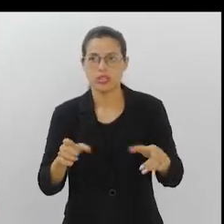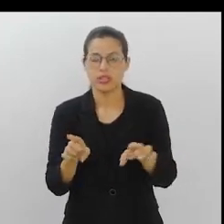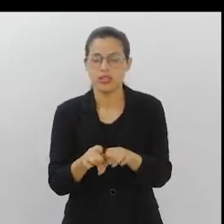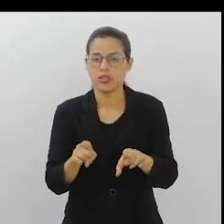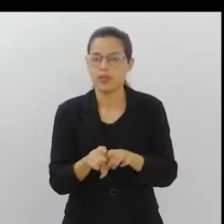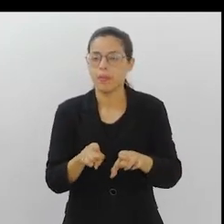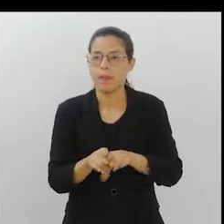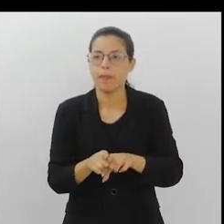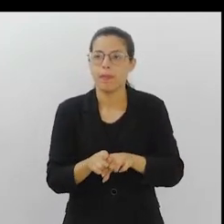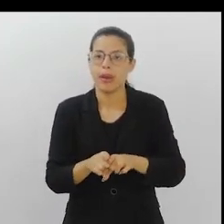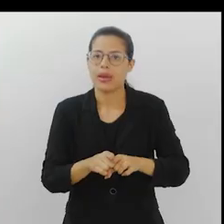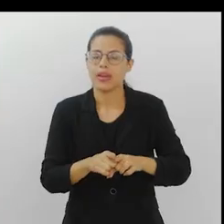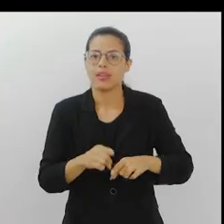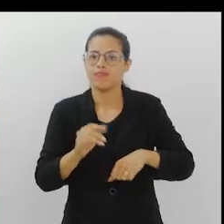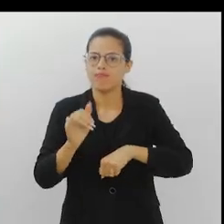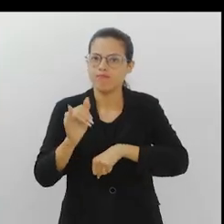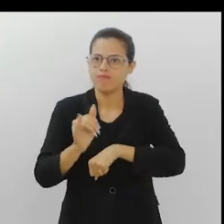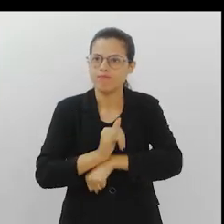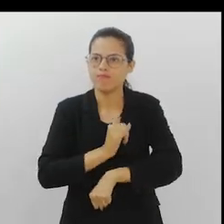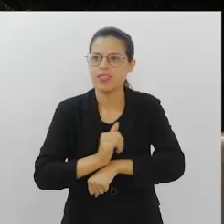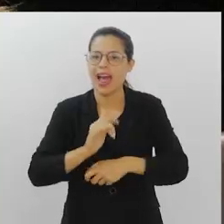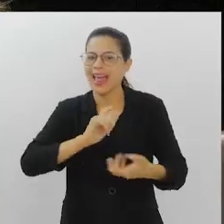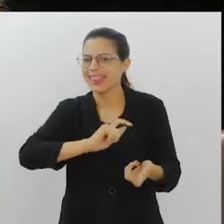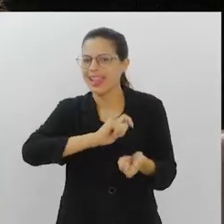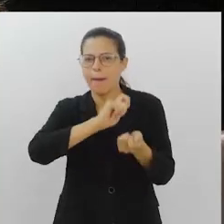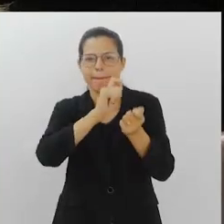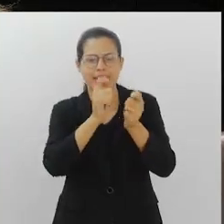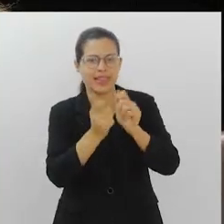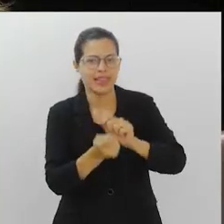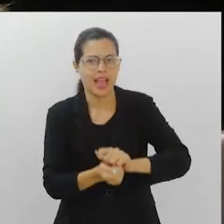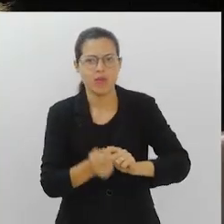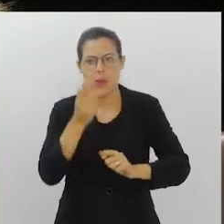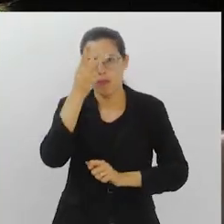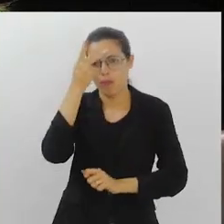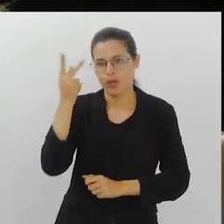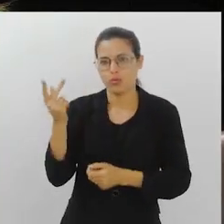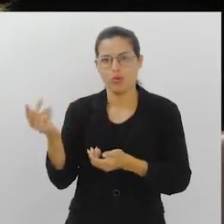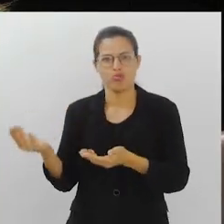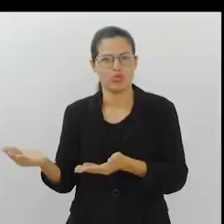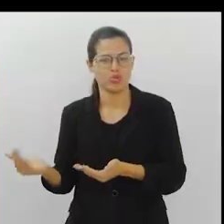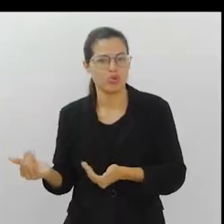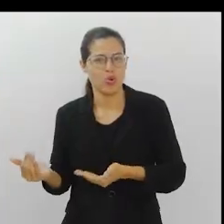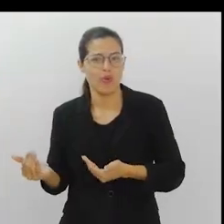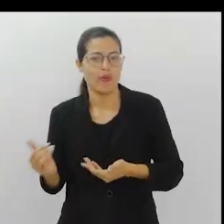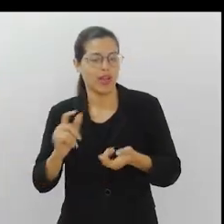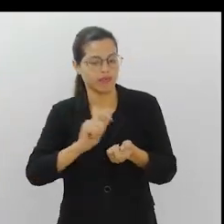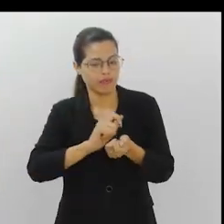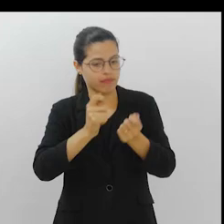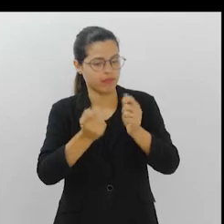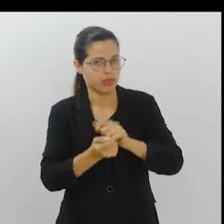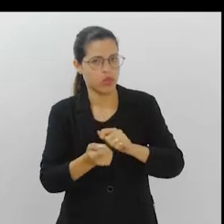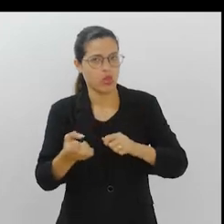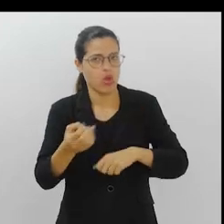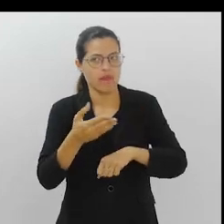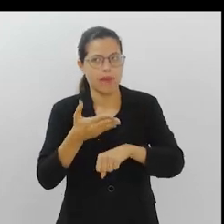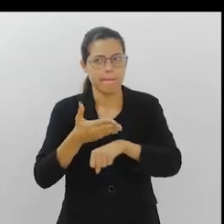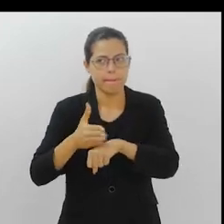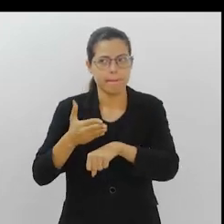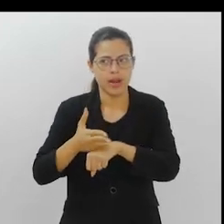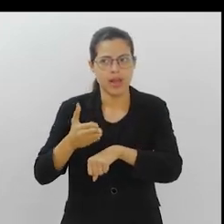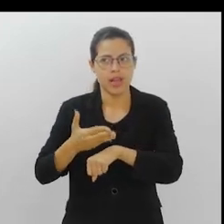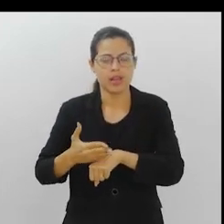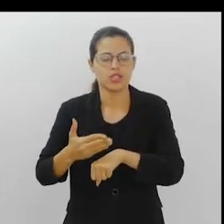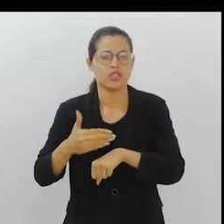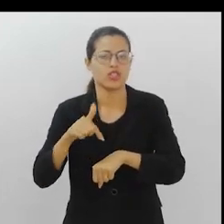por si só, dispositivos extremamente adaptáveis. São, geralmente, pessoas muito novas, adaptadas a novas práticas de